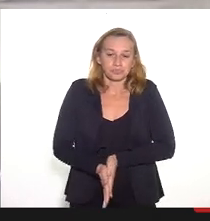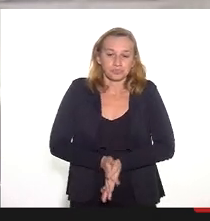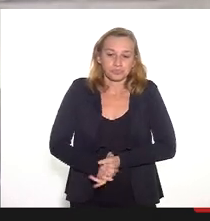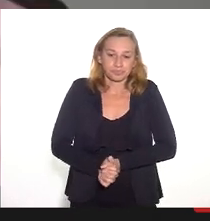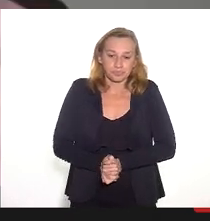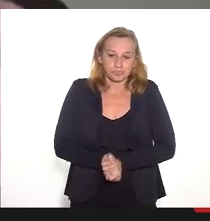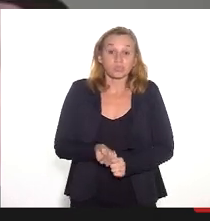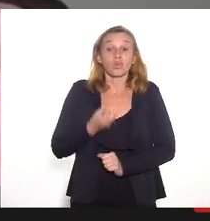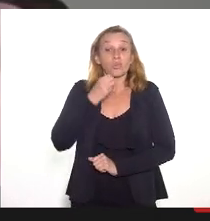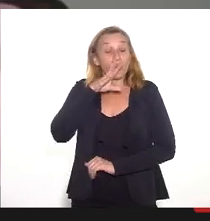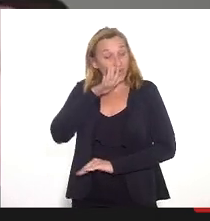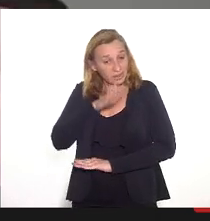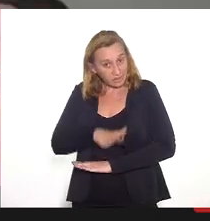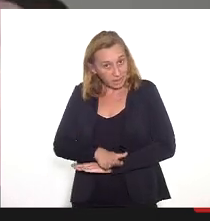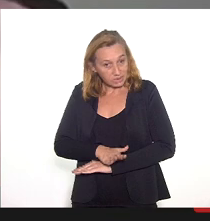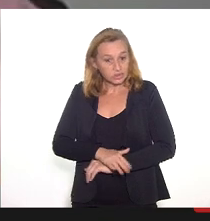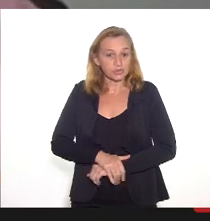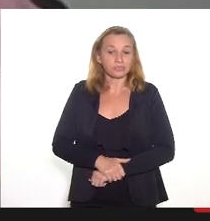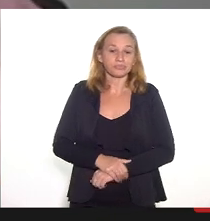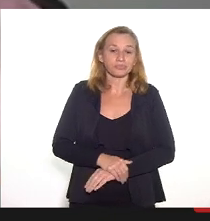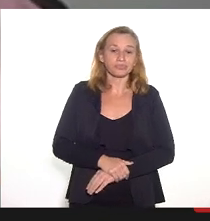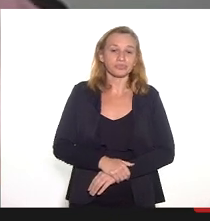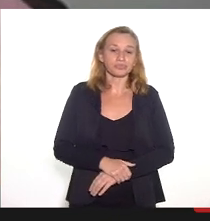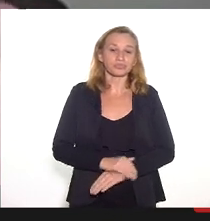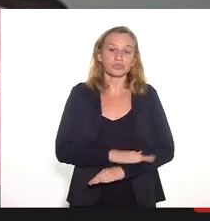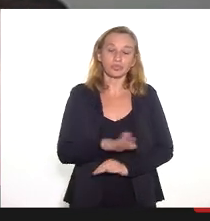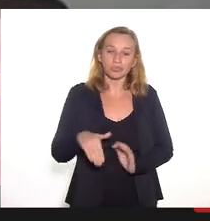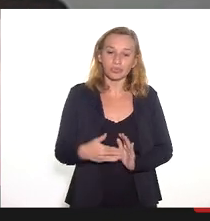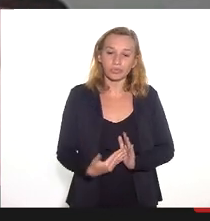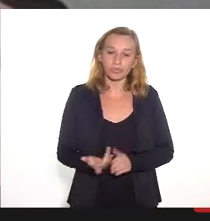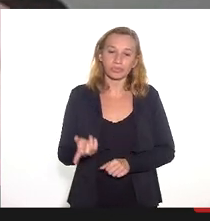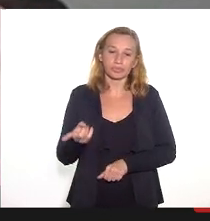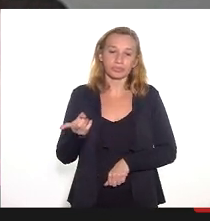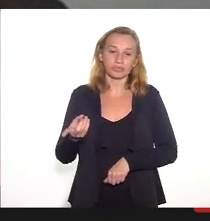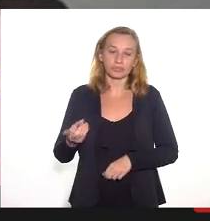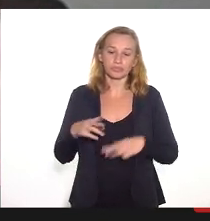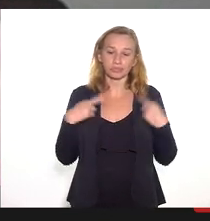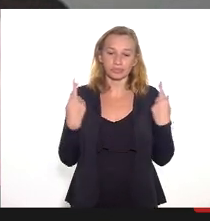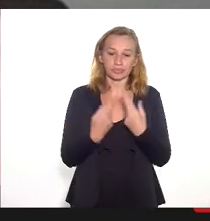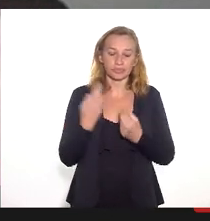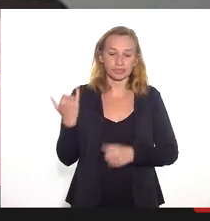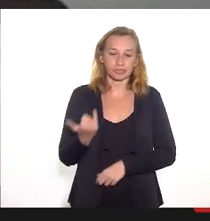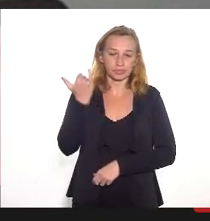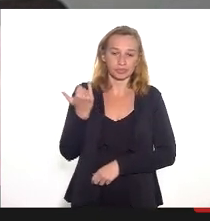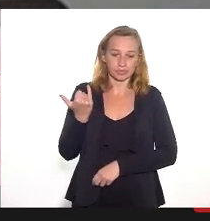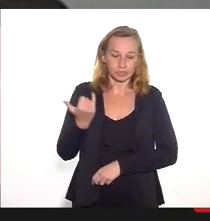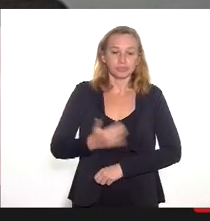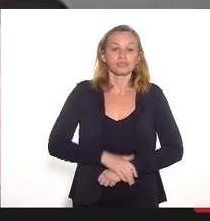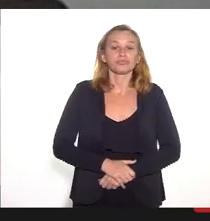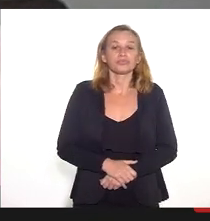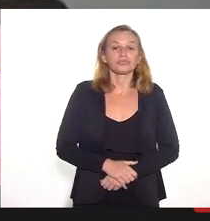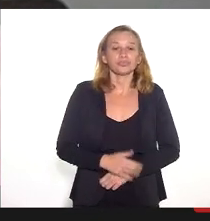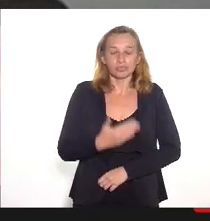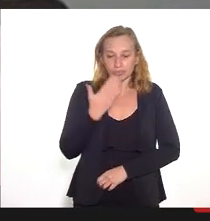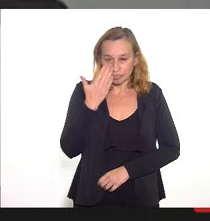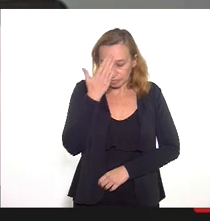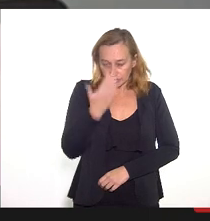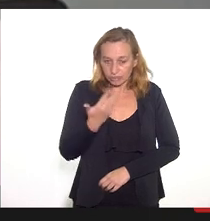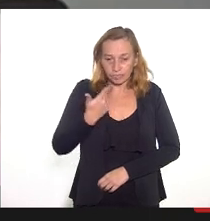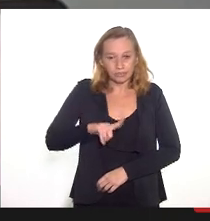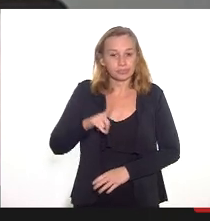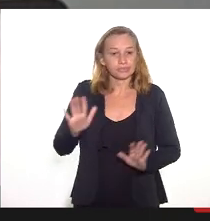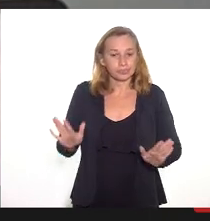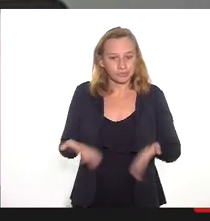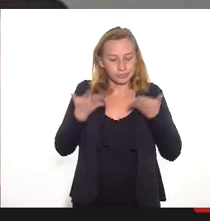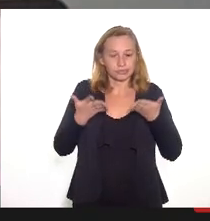Bem, boa tarde a todos que estão participando nesse momento dessa reunião tão importante. Queria agradecer mais uma vez a iniciativa da